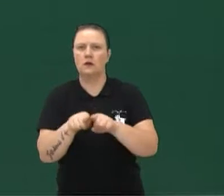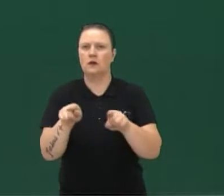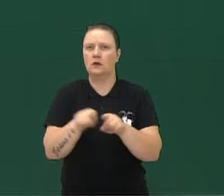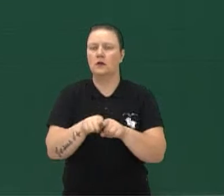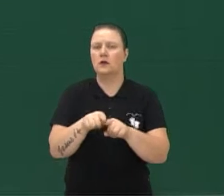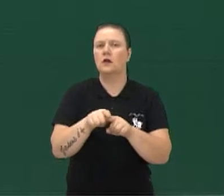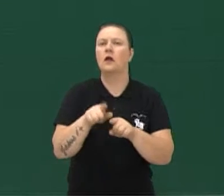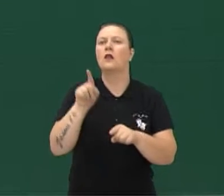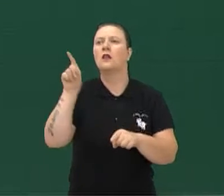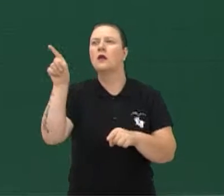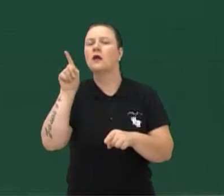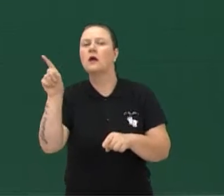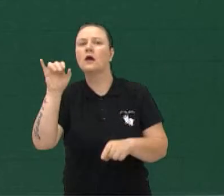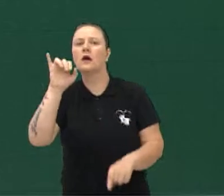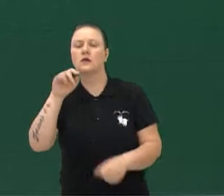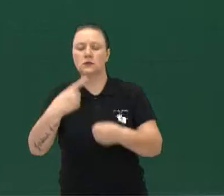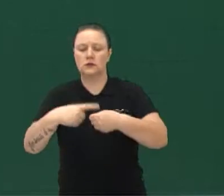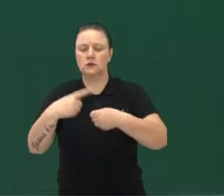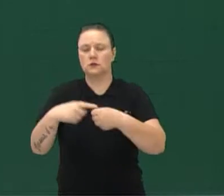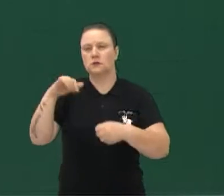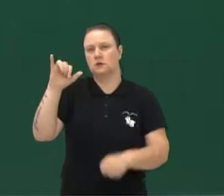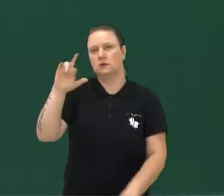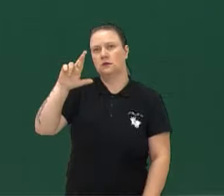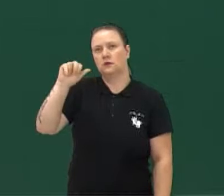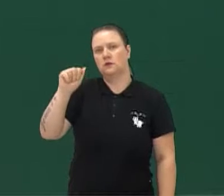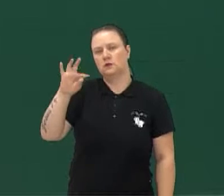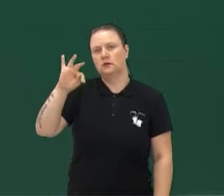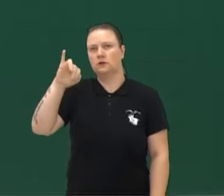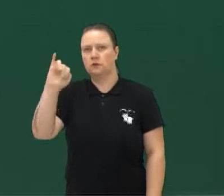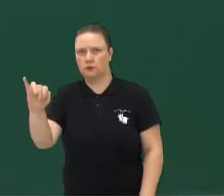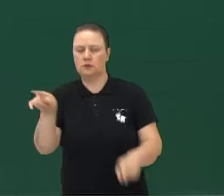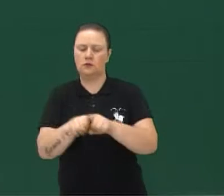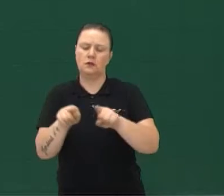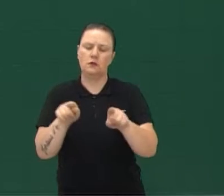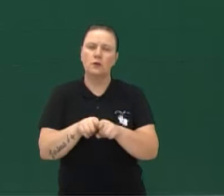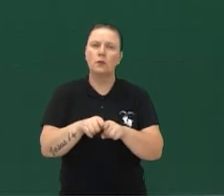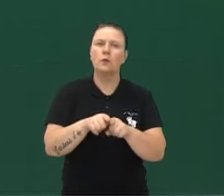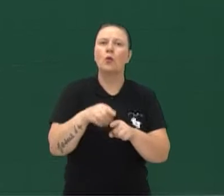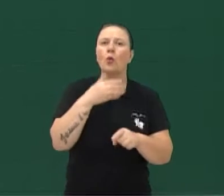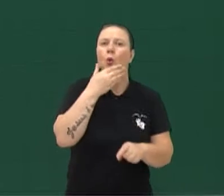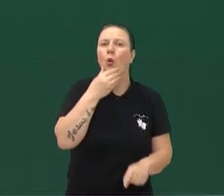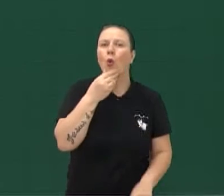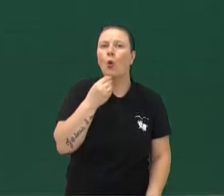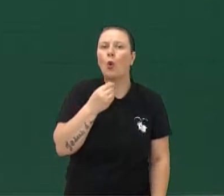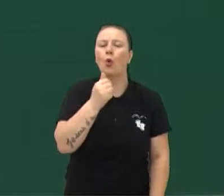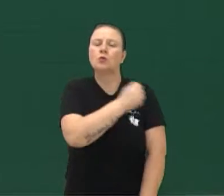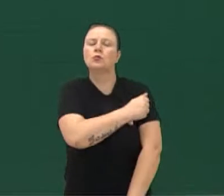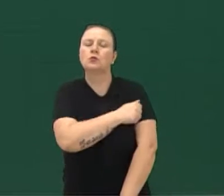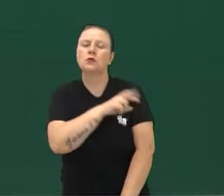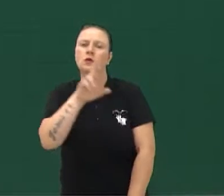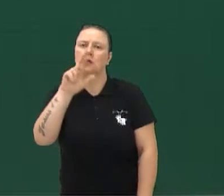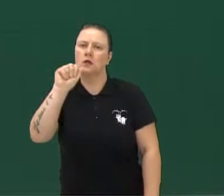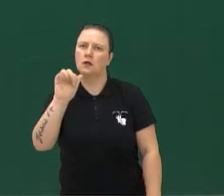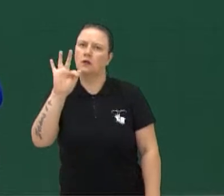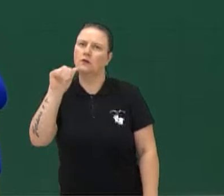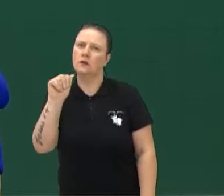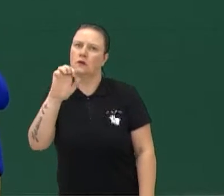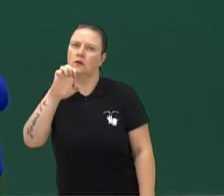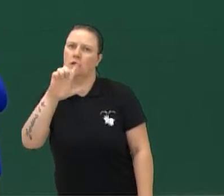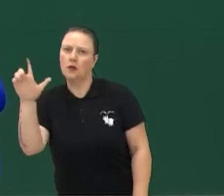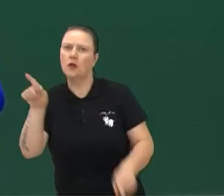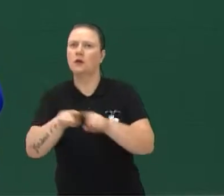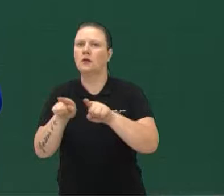Xavier da Silva, lá em Irati. O Rafael Bergman, em Umarama. O Matheus Wendel, do